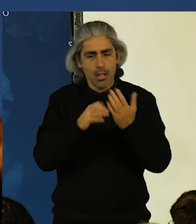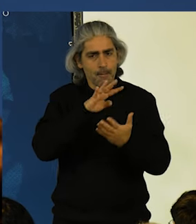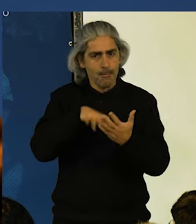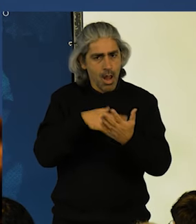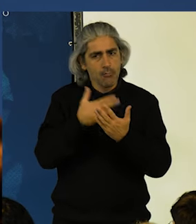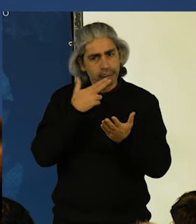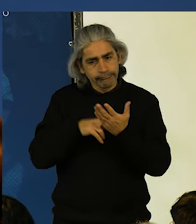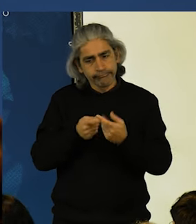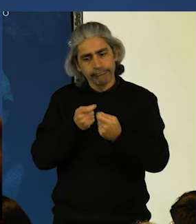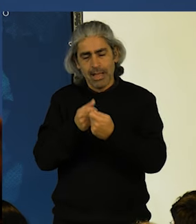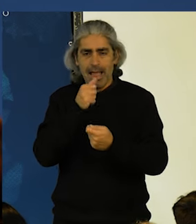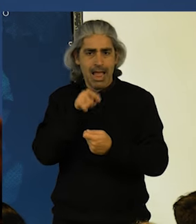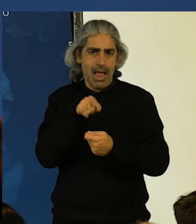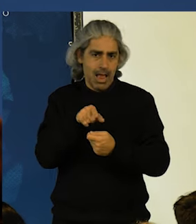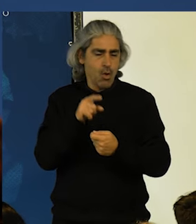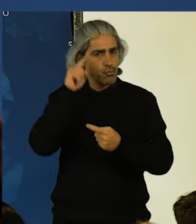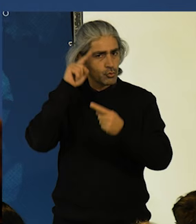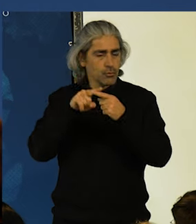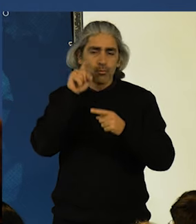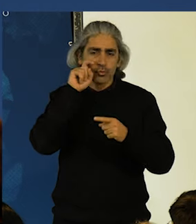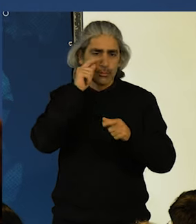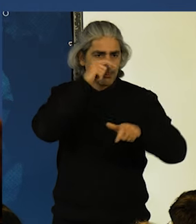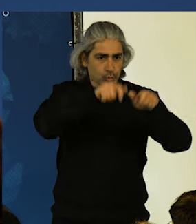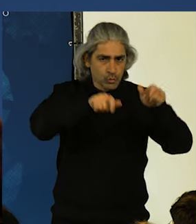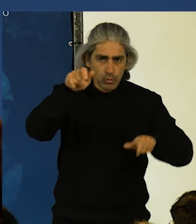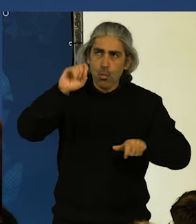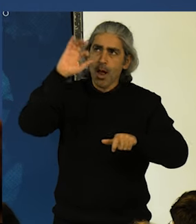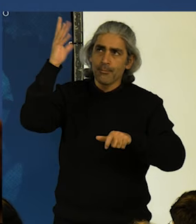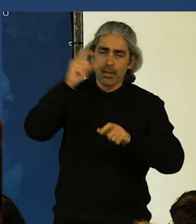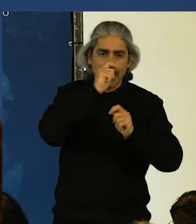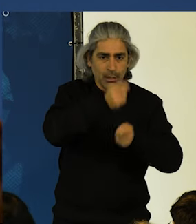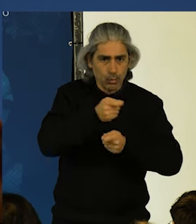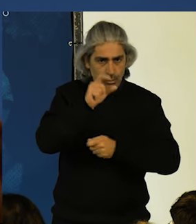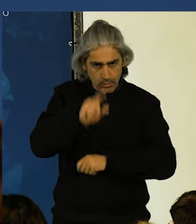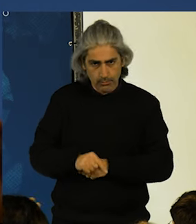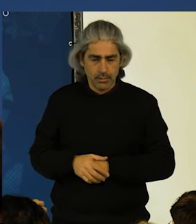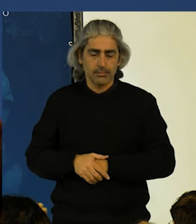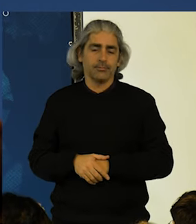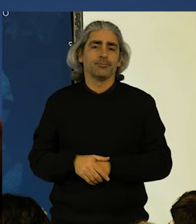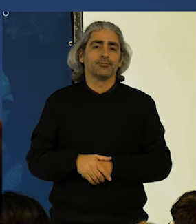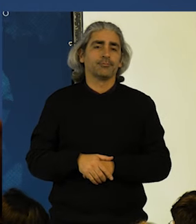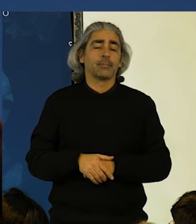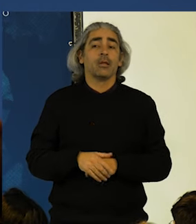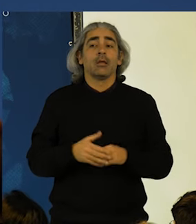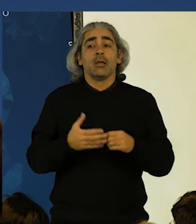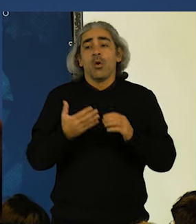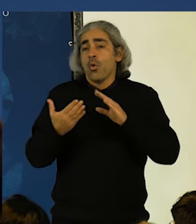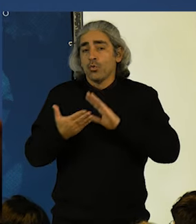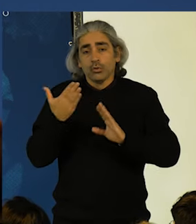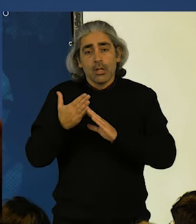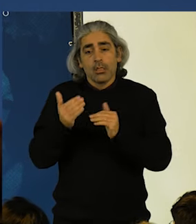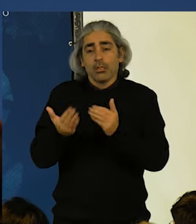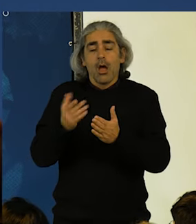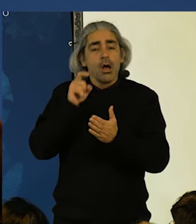plano realista da água, para proteger as pessoas, o ambiente e a agricultura. É urgente garantir ao